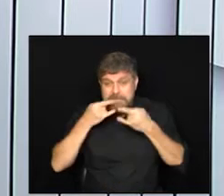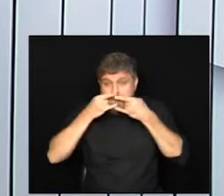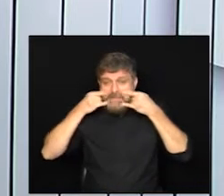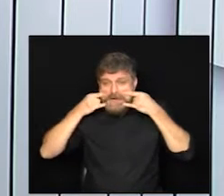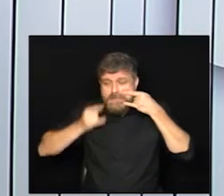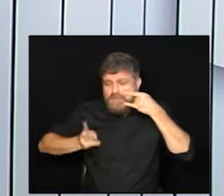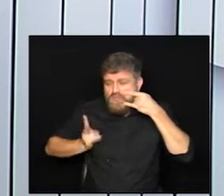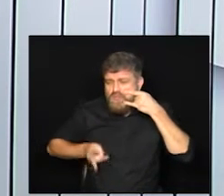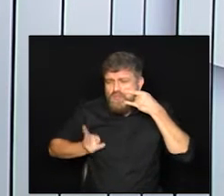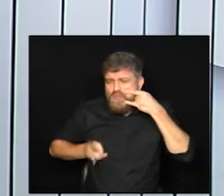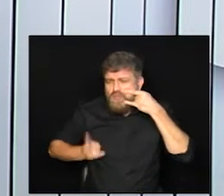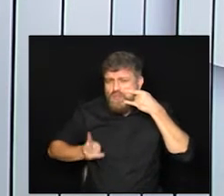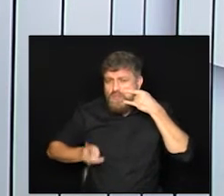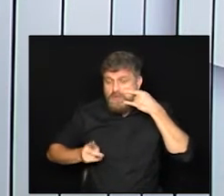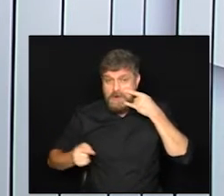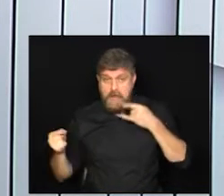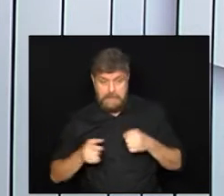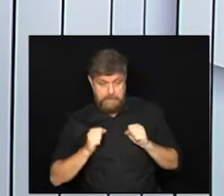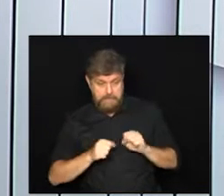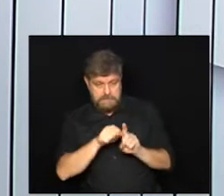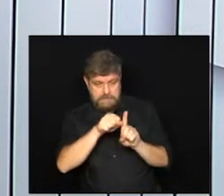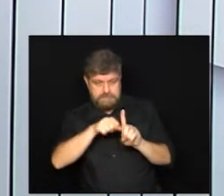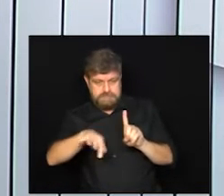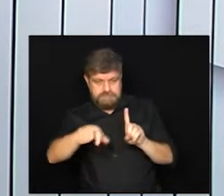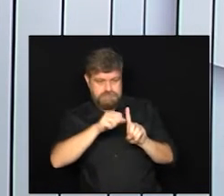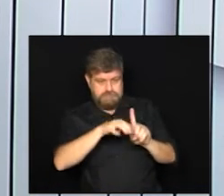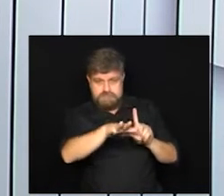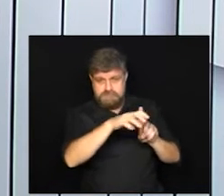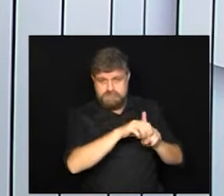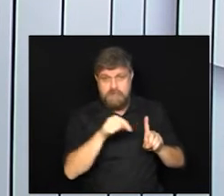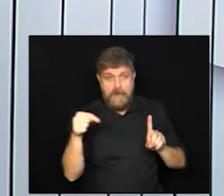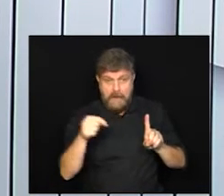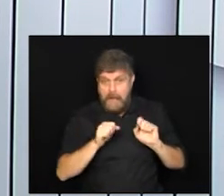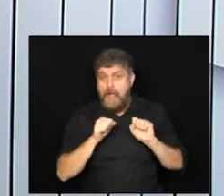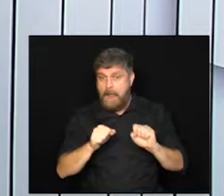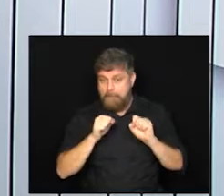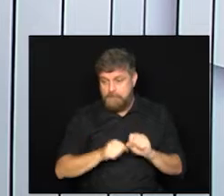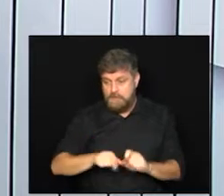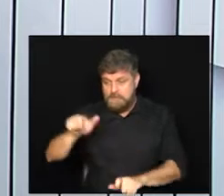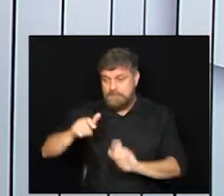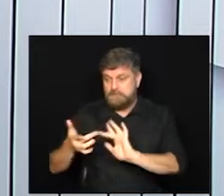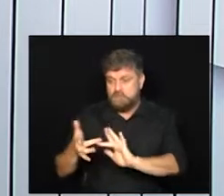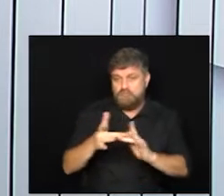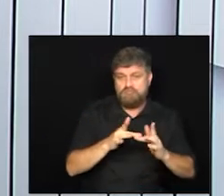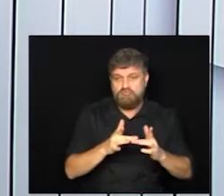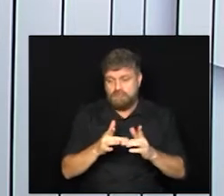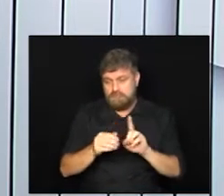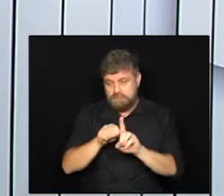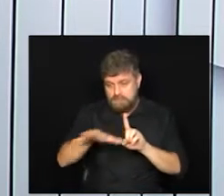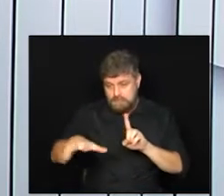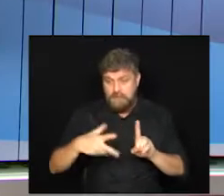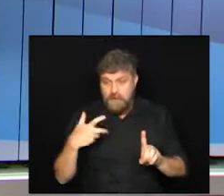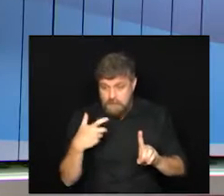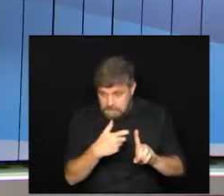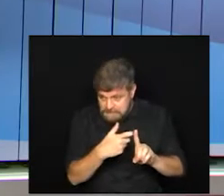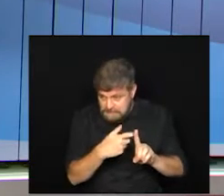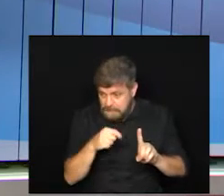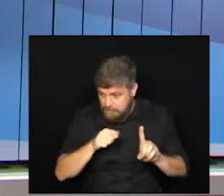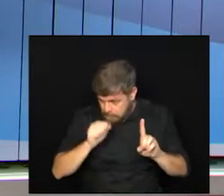máscara porque ela pode disseminar esse vírus né ela pode transmitir para outras pessoas mesmo com a vacina